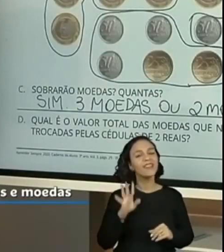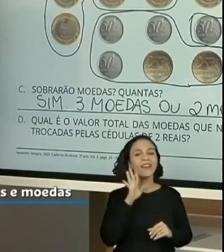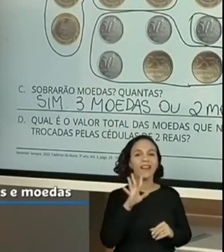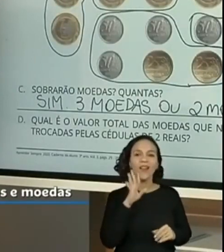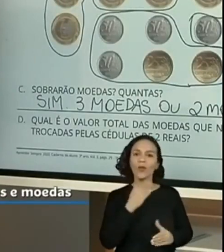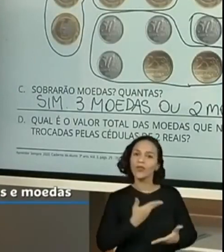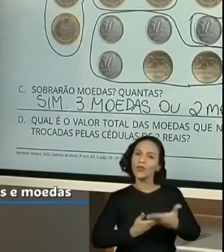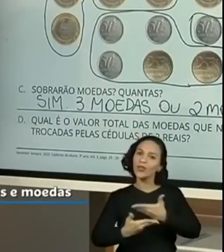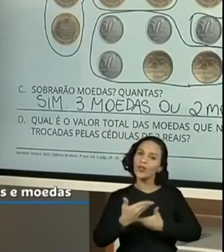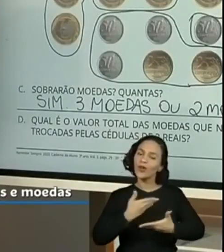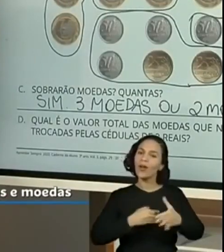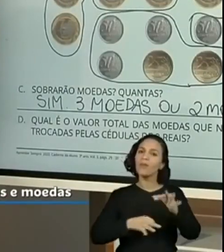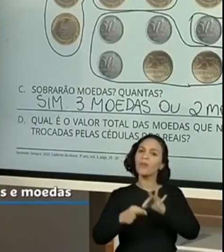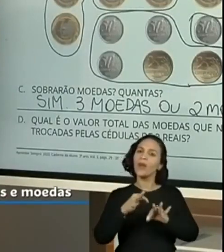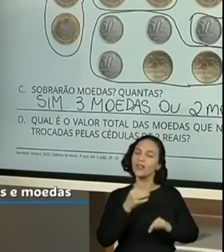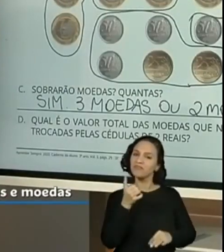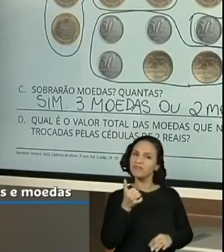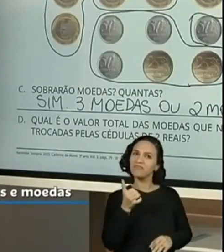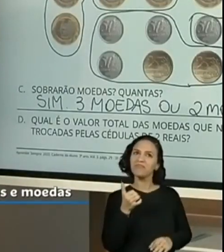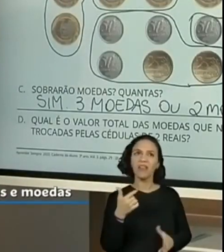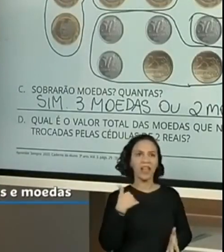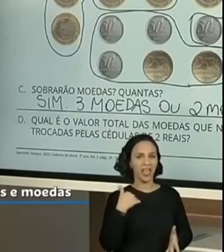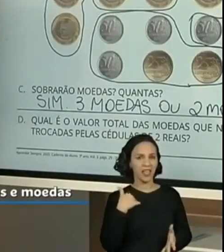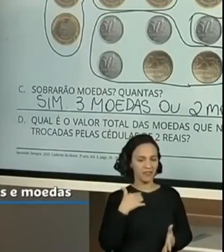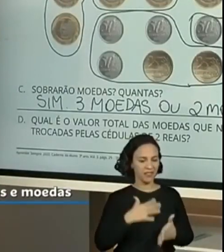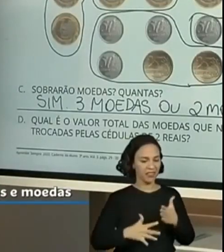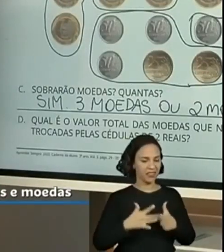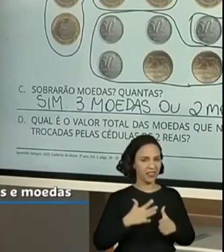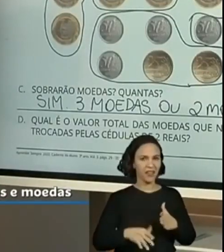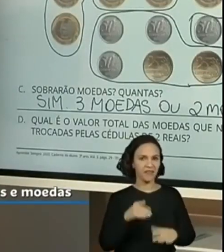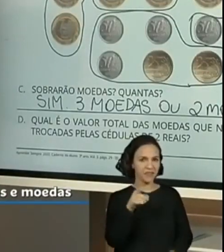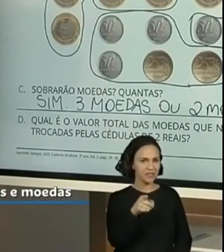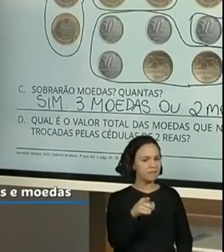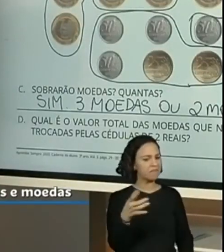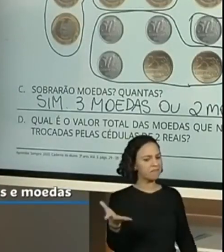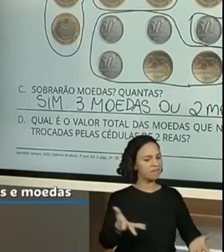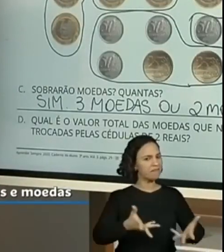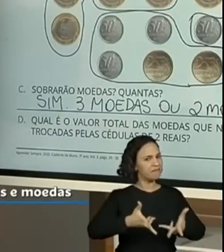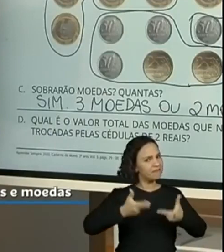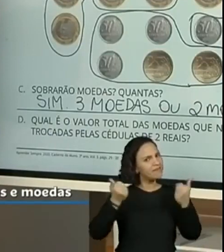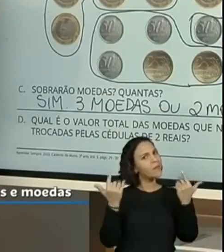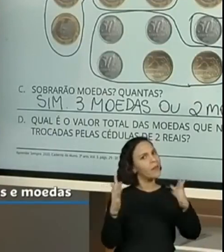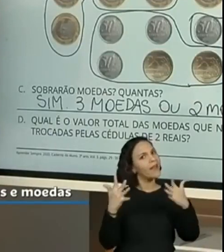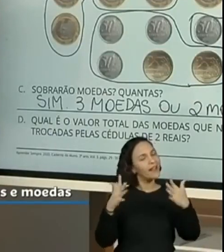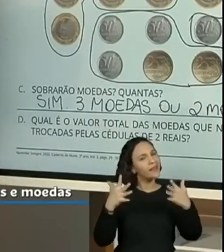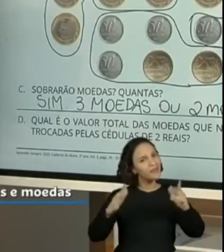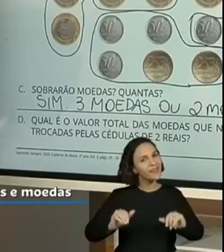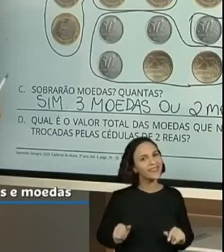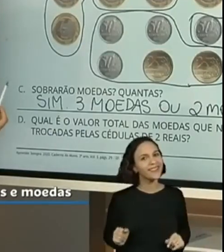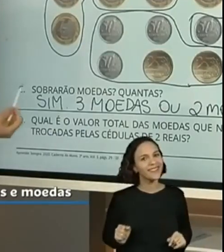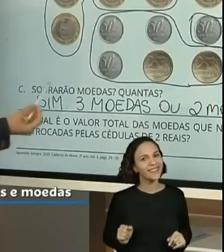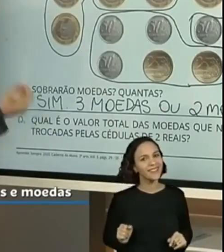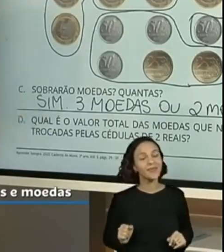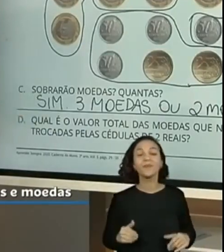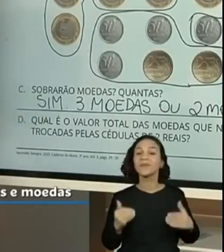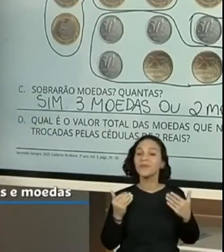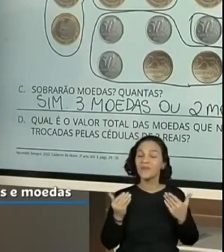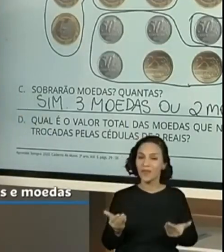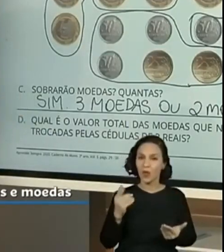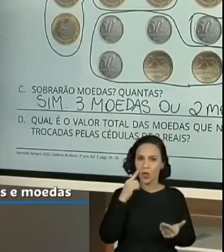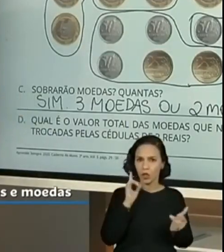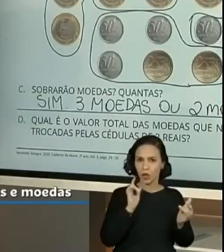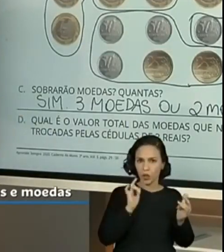trocar moedas. A Pro Juliana que se atrapalhou aqui, mas vocês estão indo super bem. Então, sobrarão